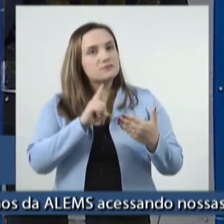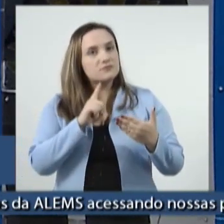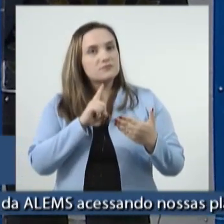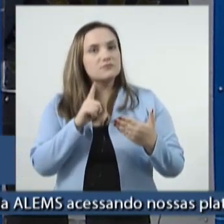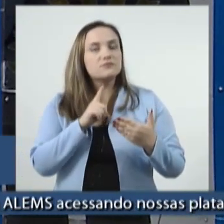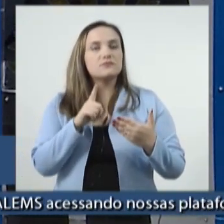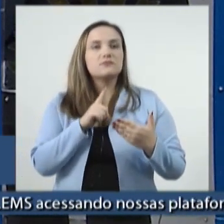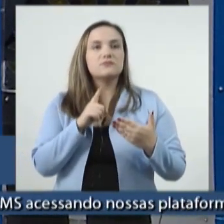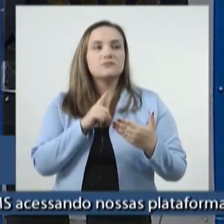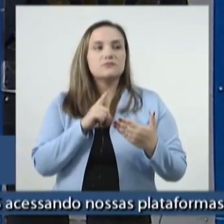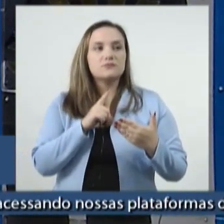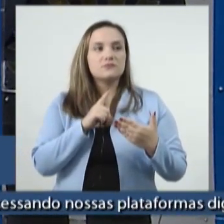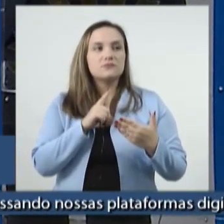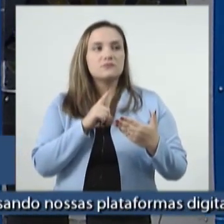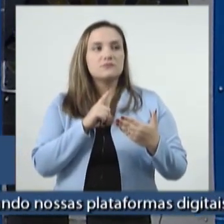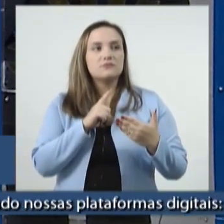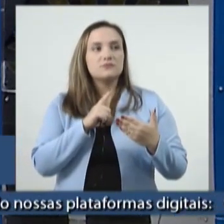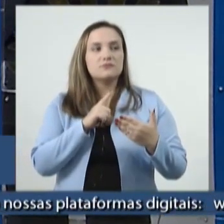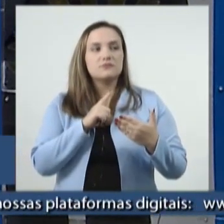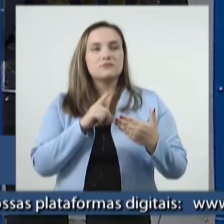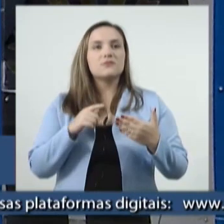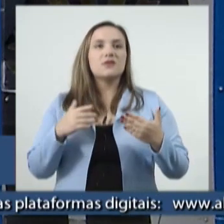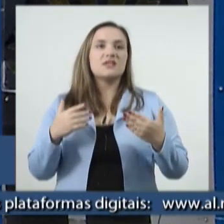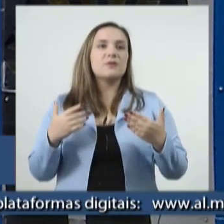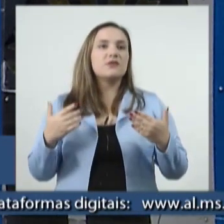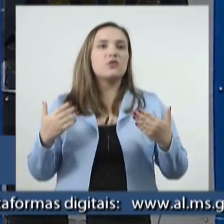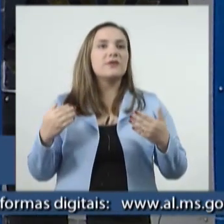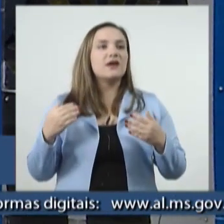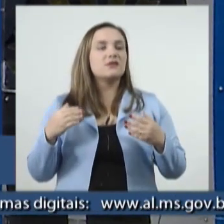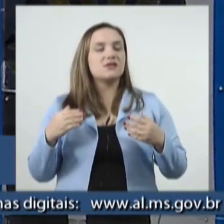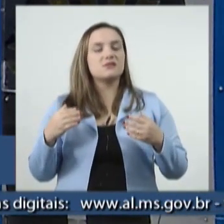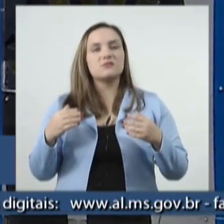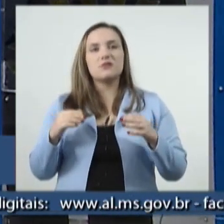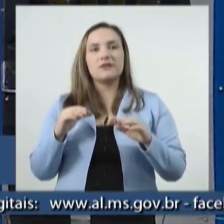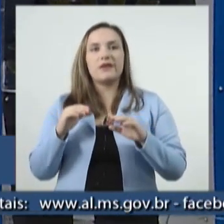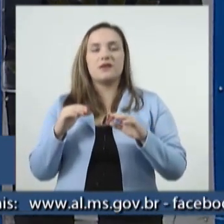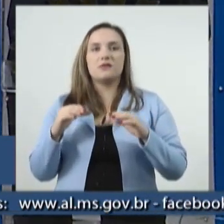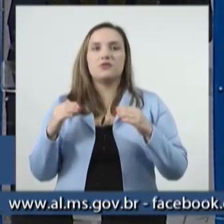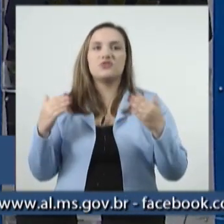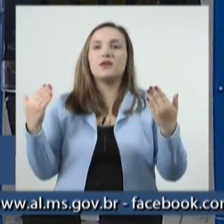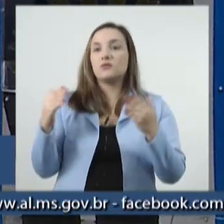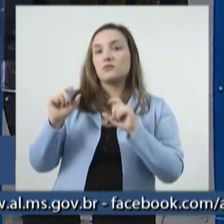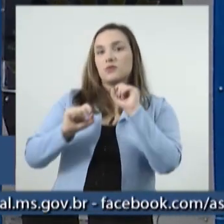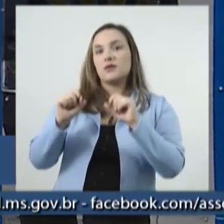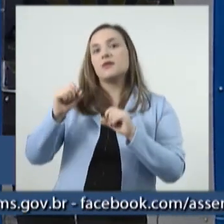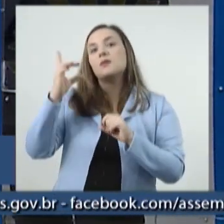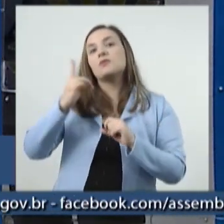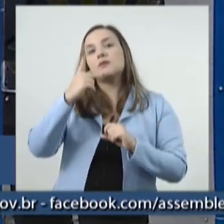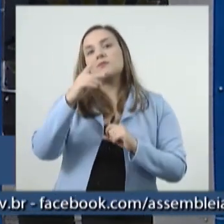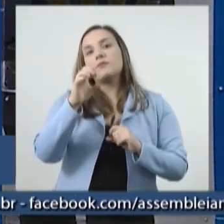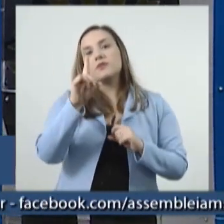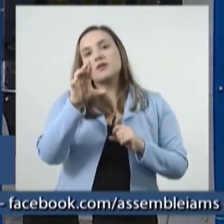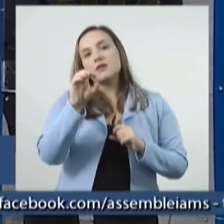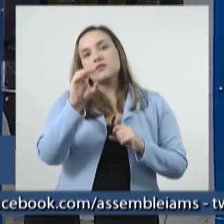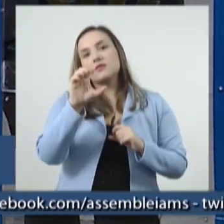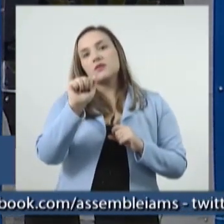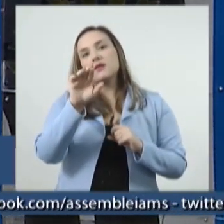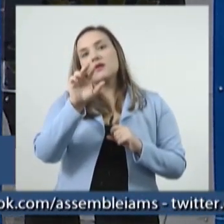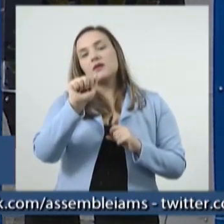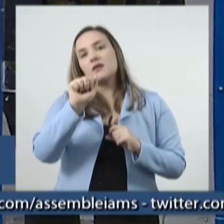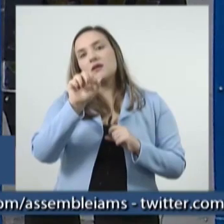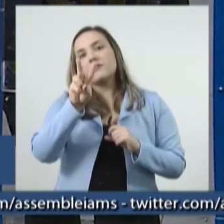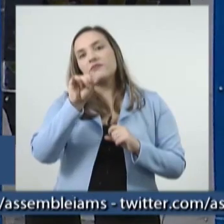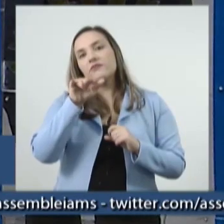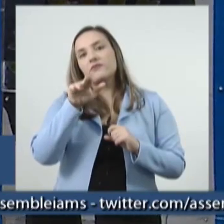em nome da bancada do PSTB, o deputado Pedro Caravina. O deputado Pedro Caravina, vem, na verdade, ele